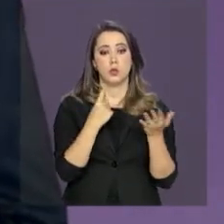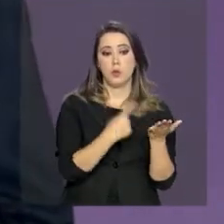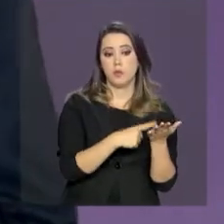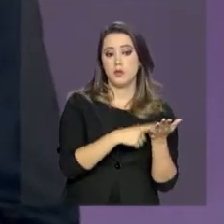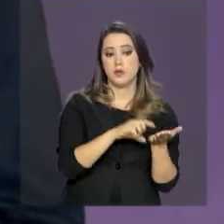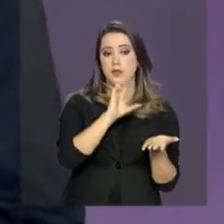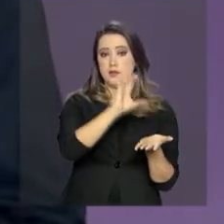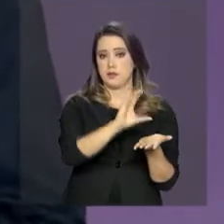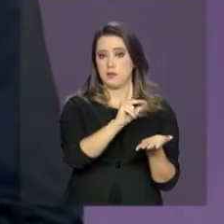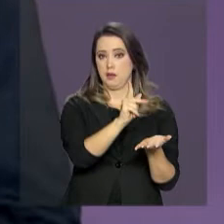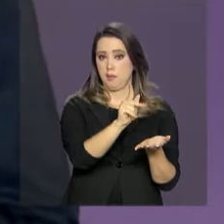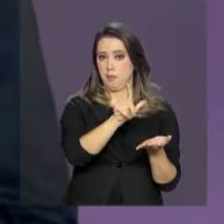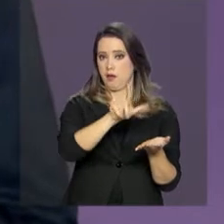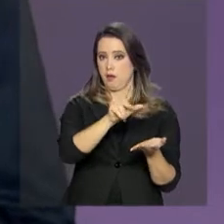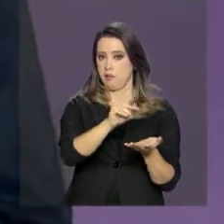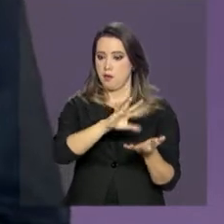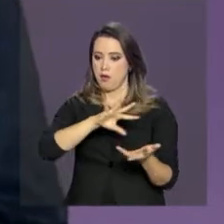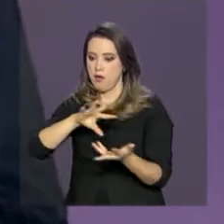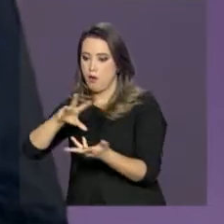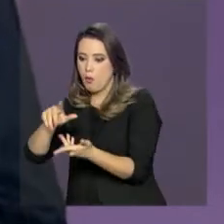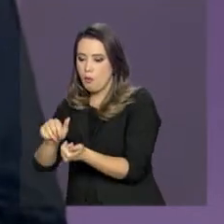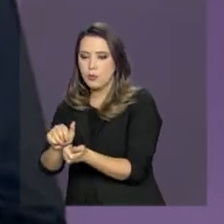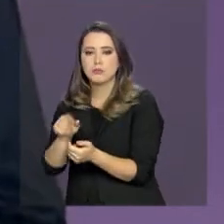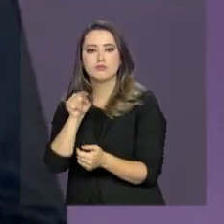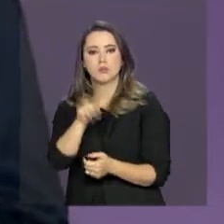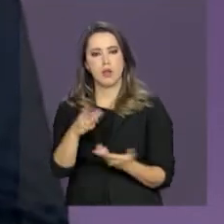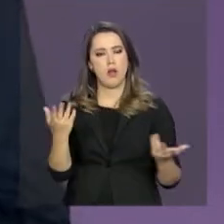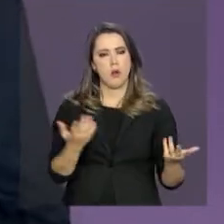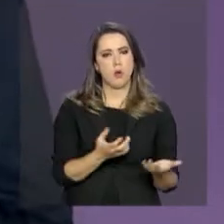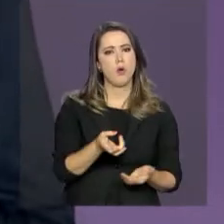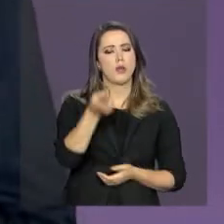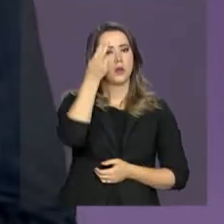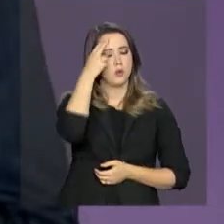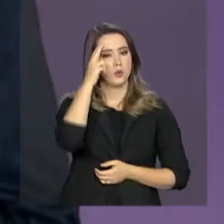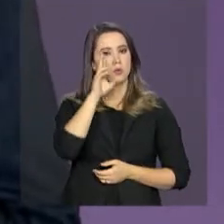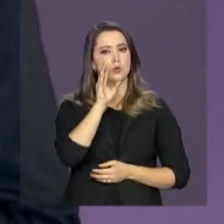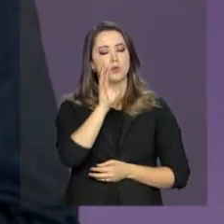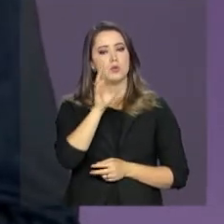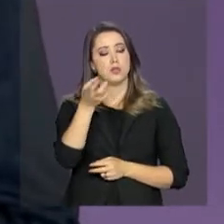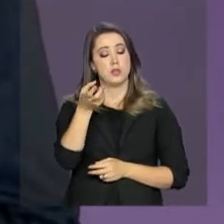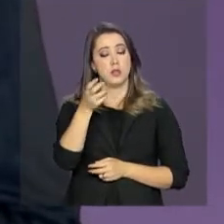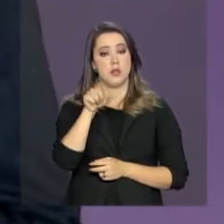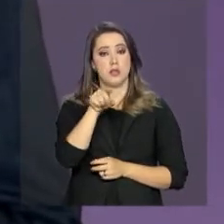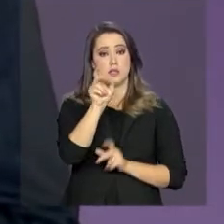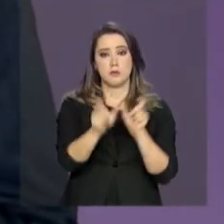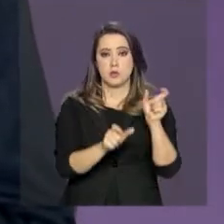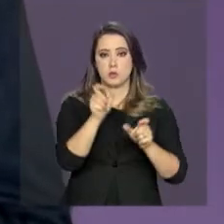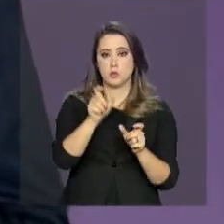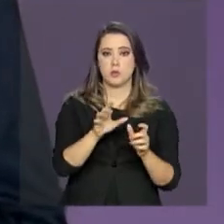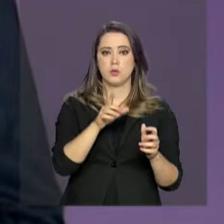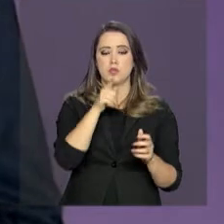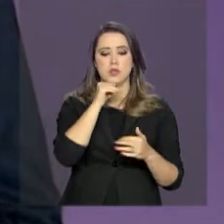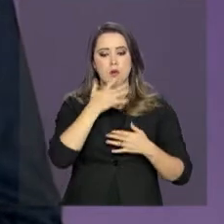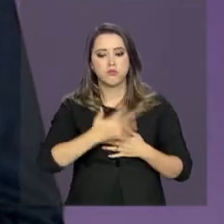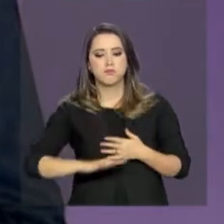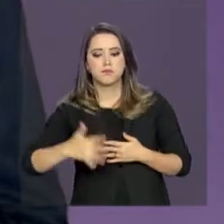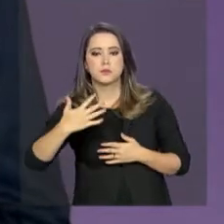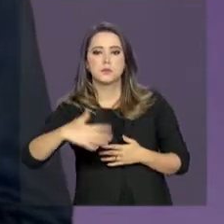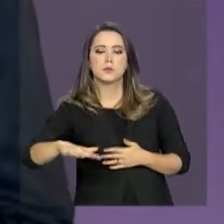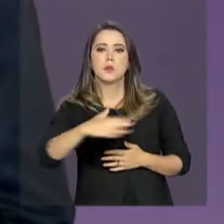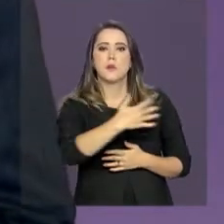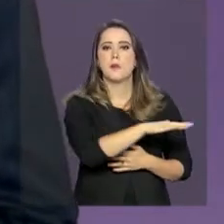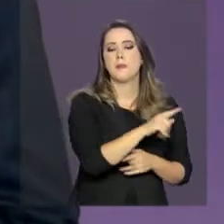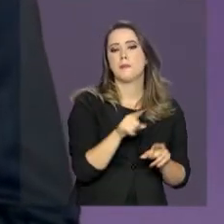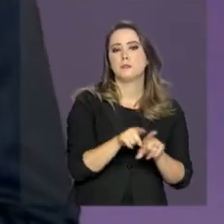Agora, Cabo Verde escolheu o tema a cultura, as pessoas e os oceanos. E segundo o presidente do país africano, Jorge